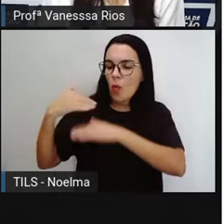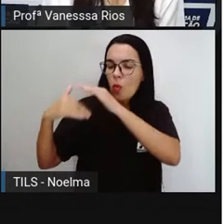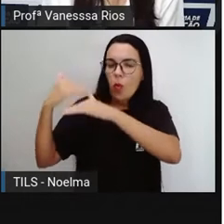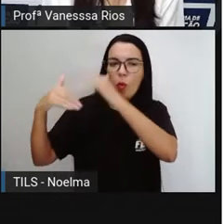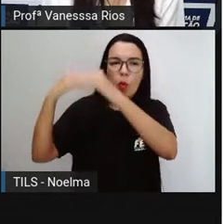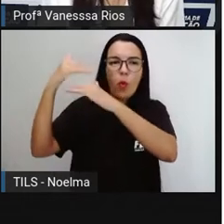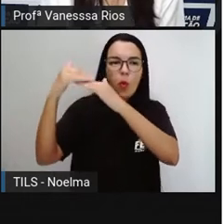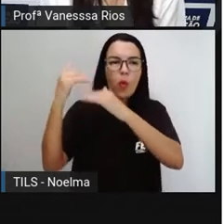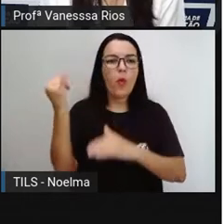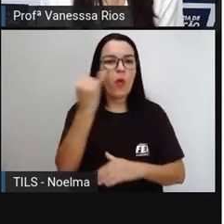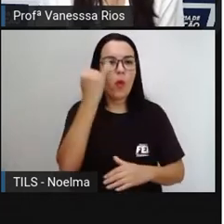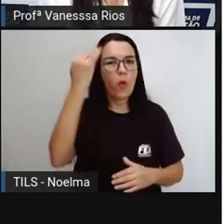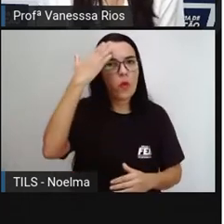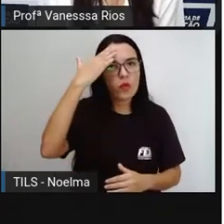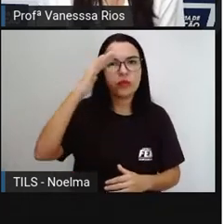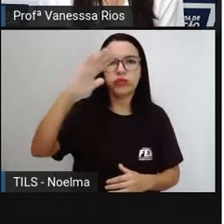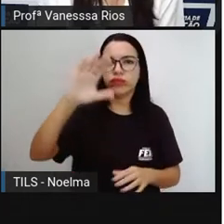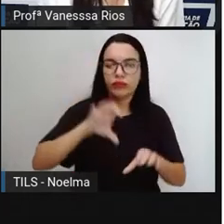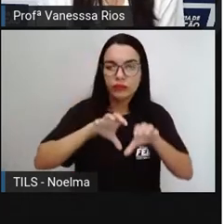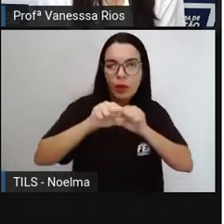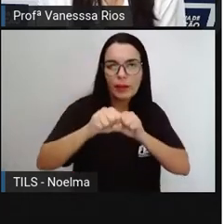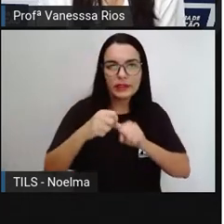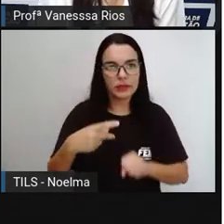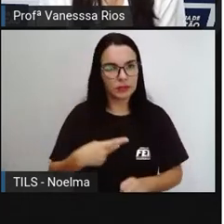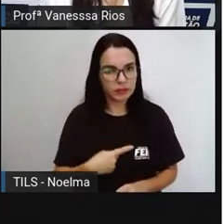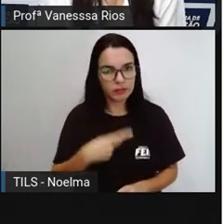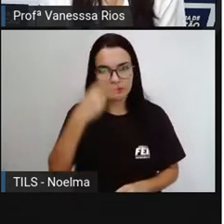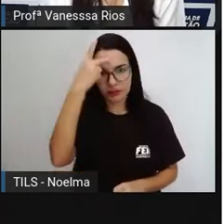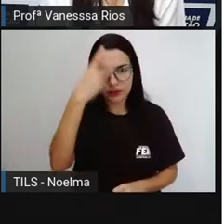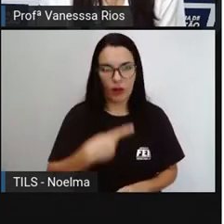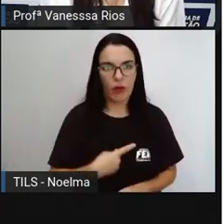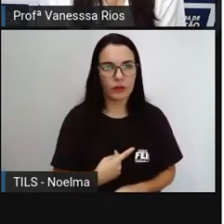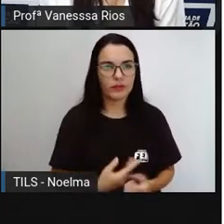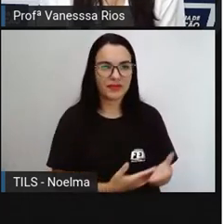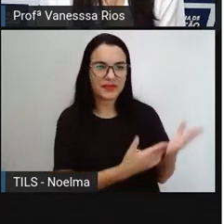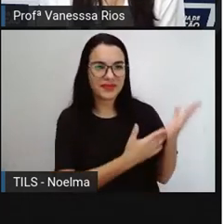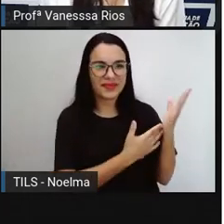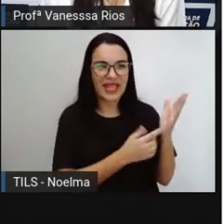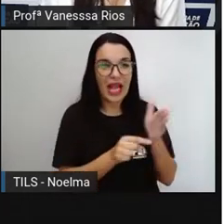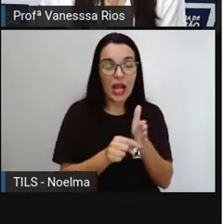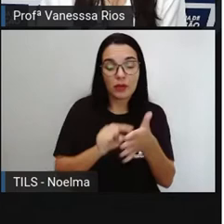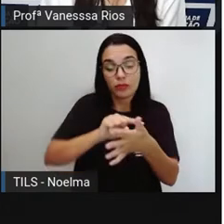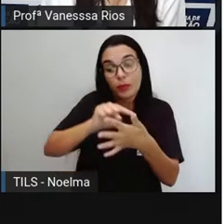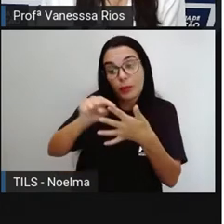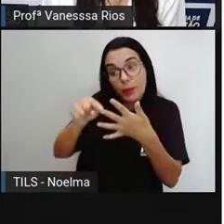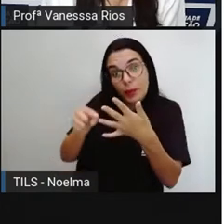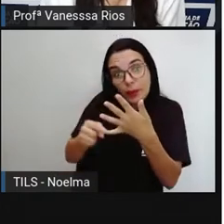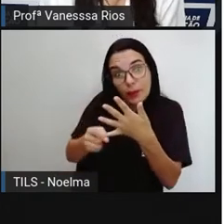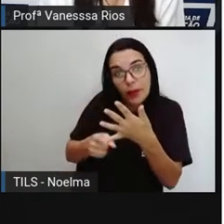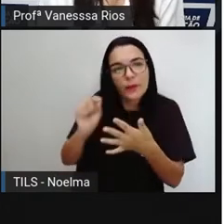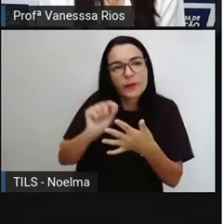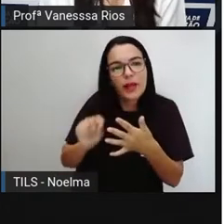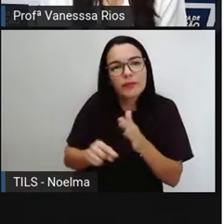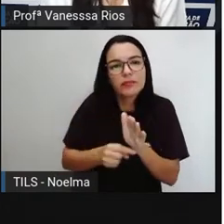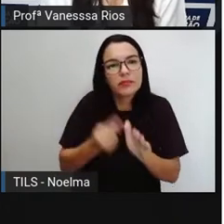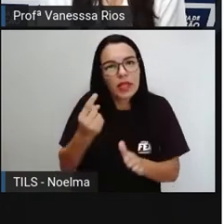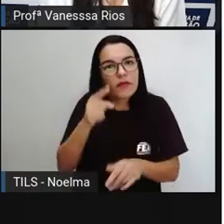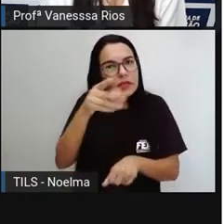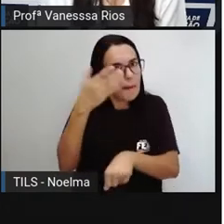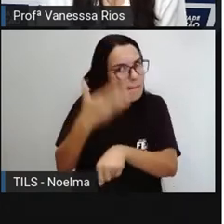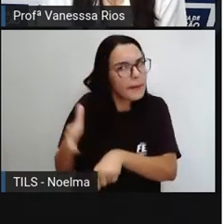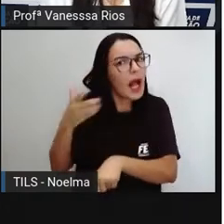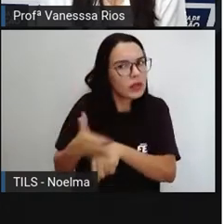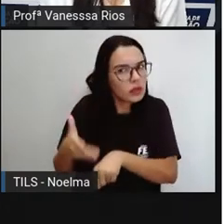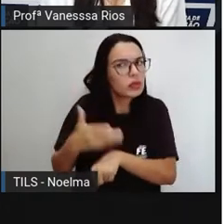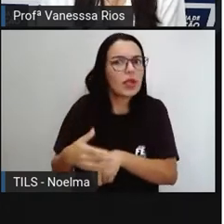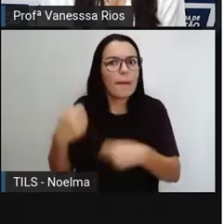fundamental na nossa formação. A Pró coloca aí como primeira dica, pratique, não é? Leitura